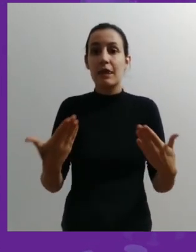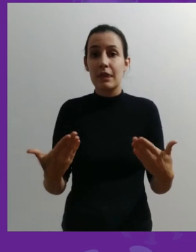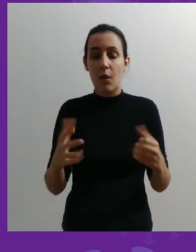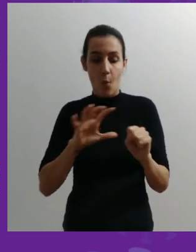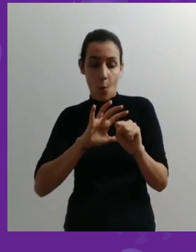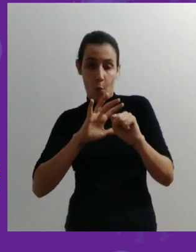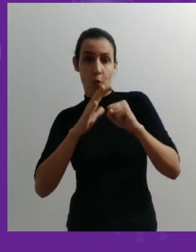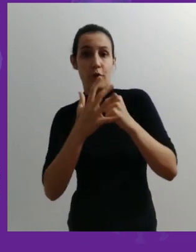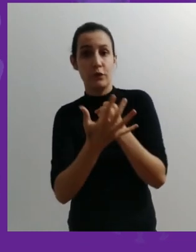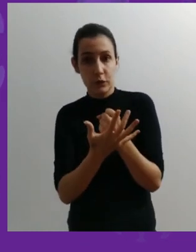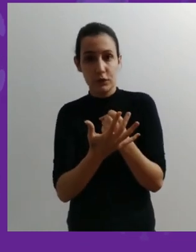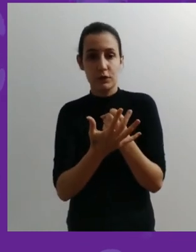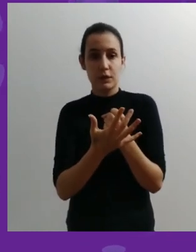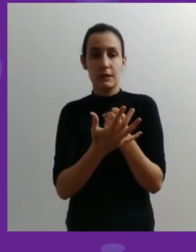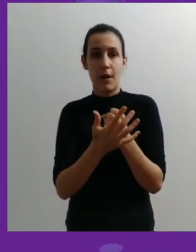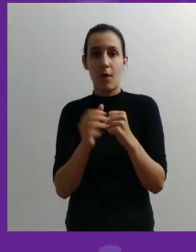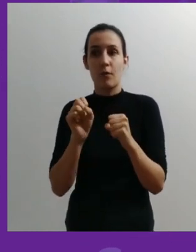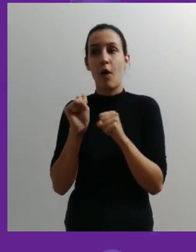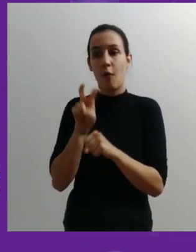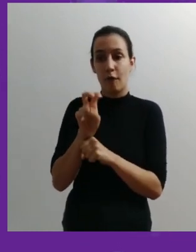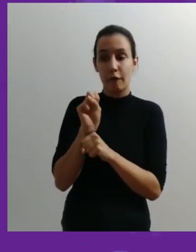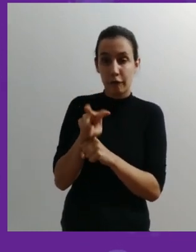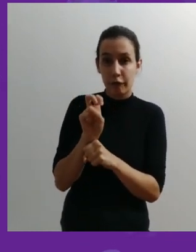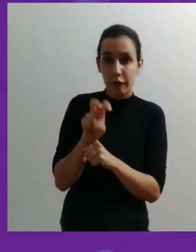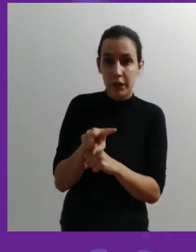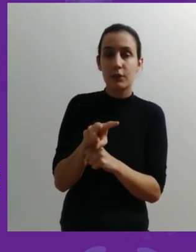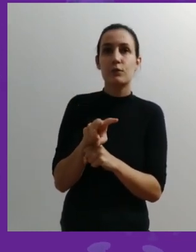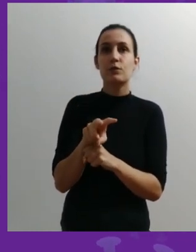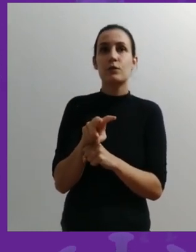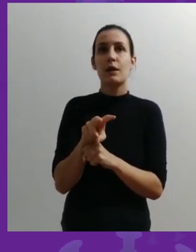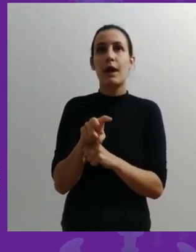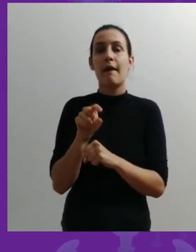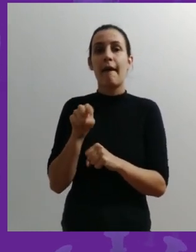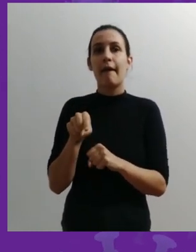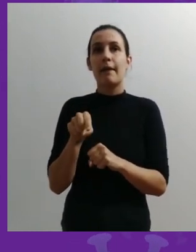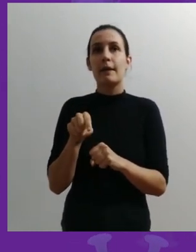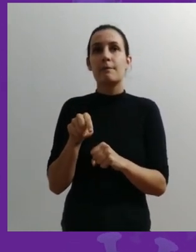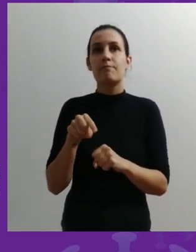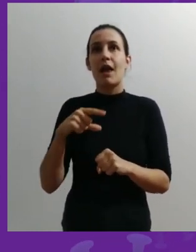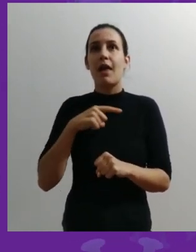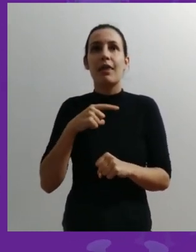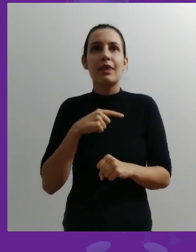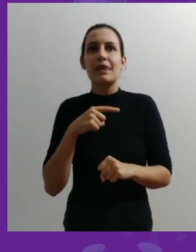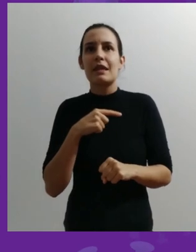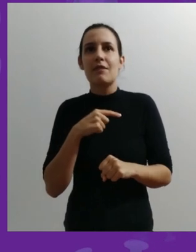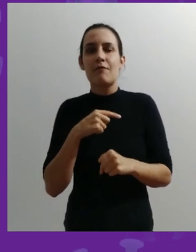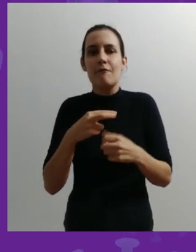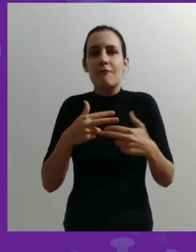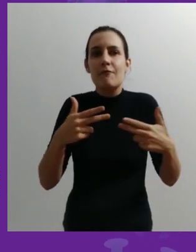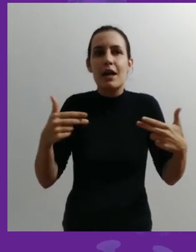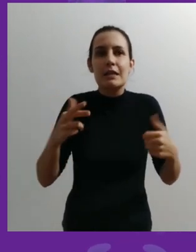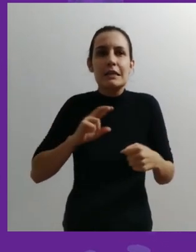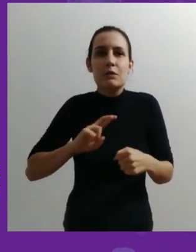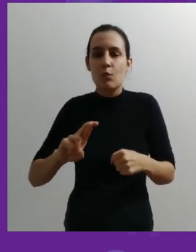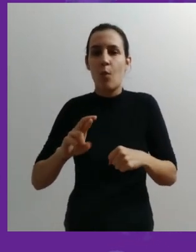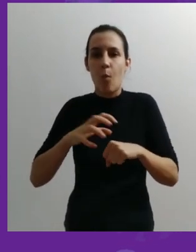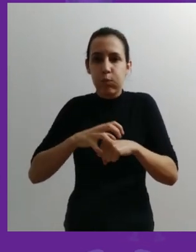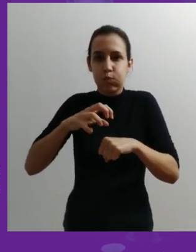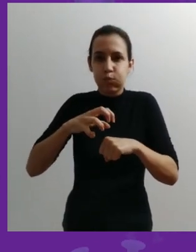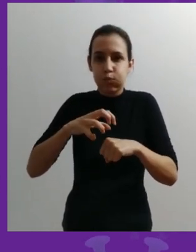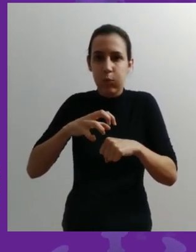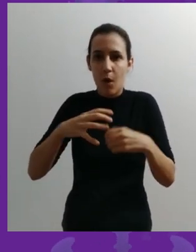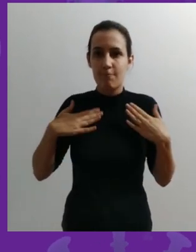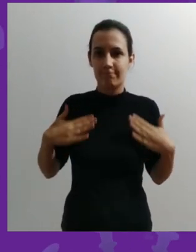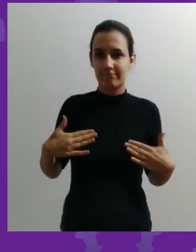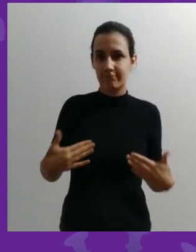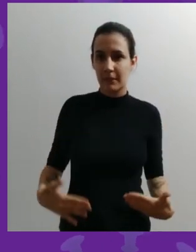-19, que é causada pelo novo coronavírus, ela desencadeia um tipo de resposta inflamatória